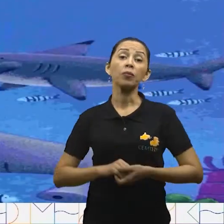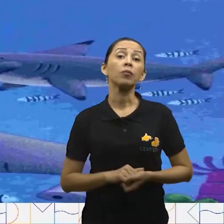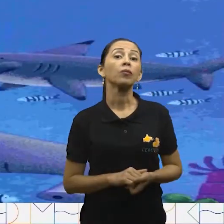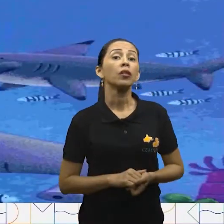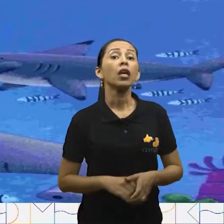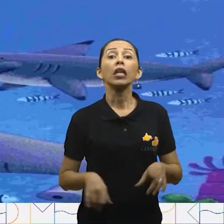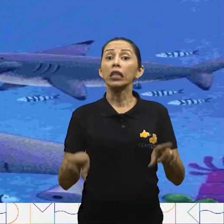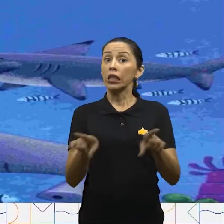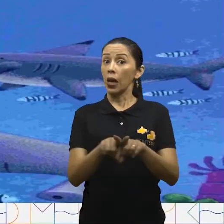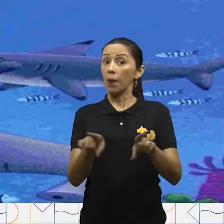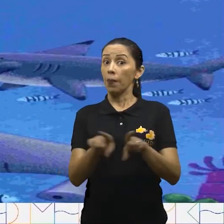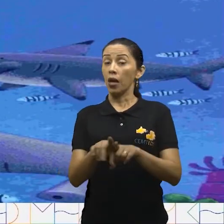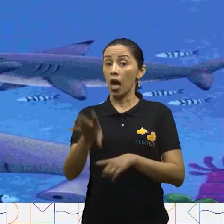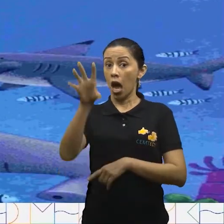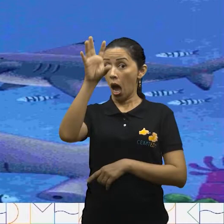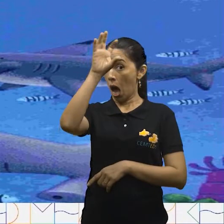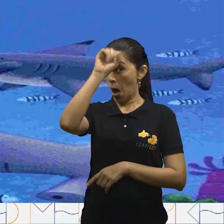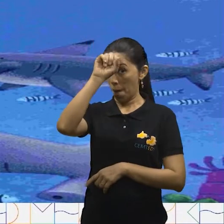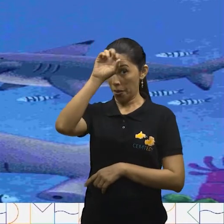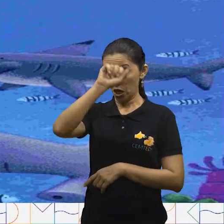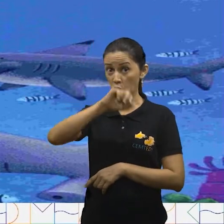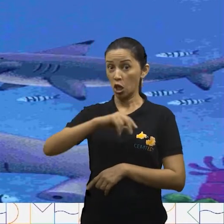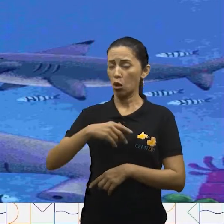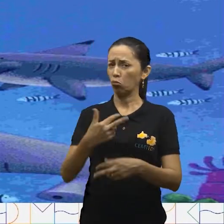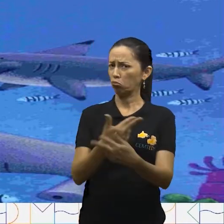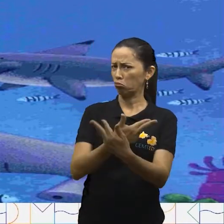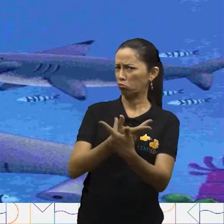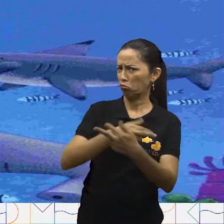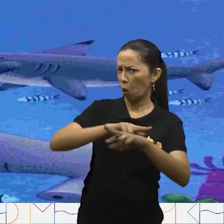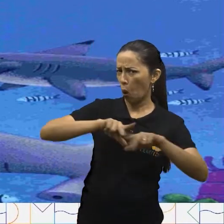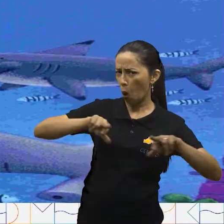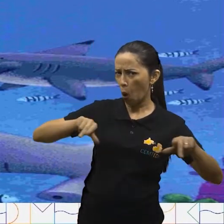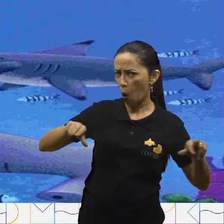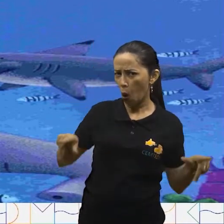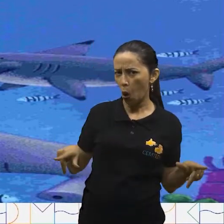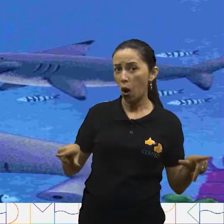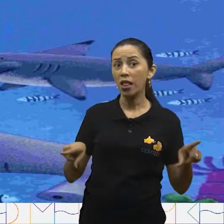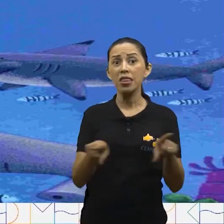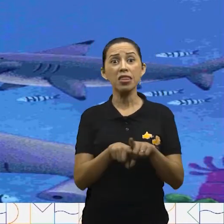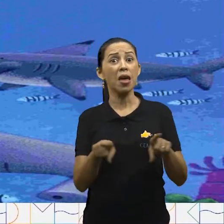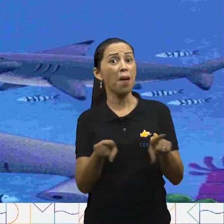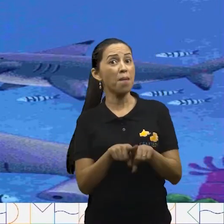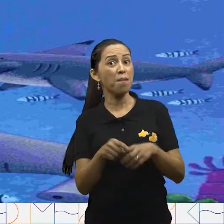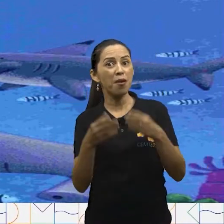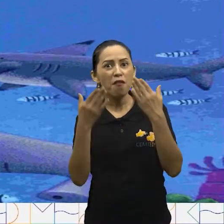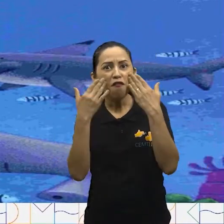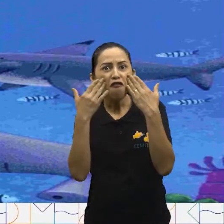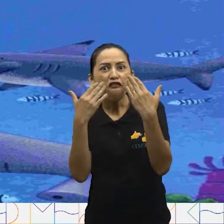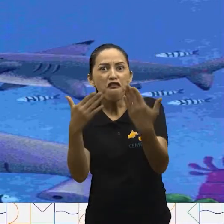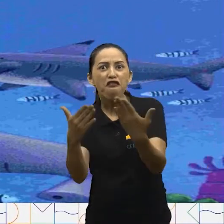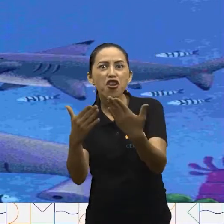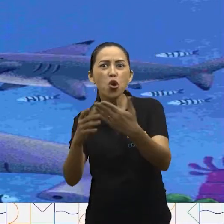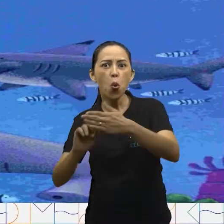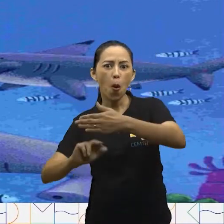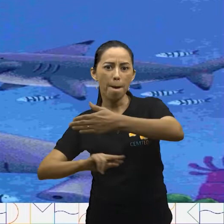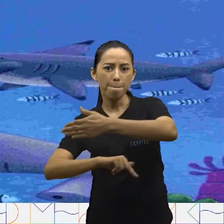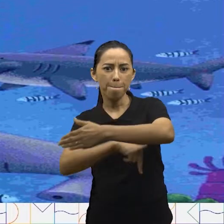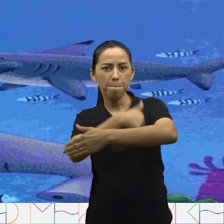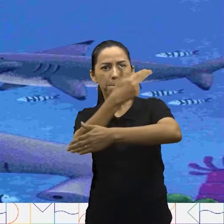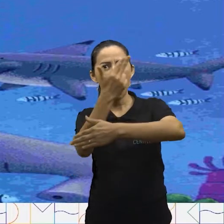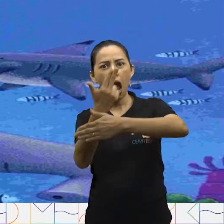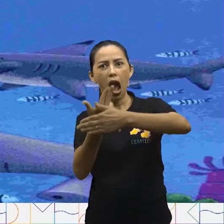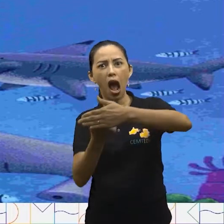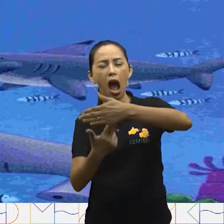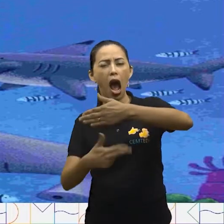aprenderam muitas outras coisas. Viram os peixes voadores, que davam